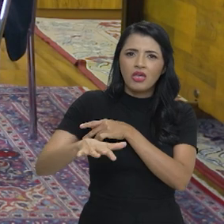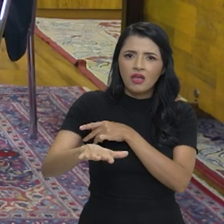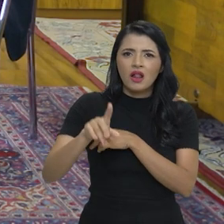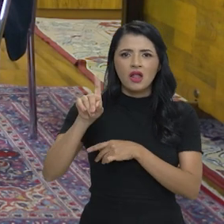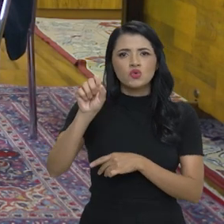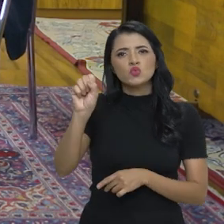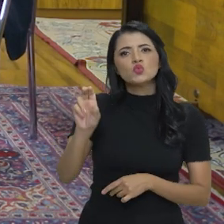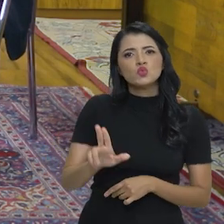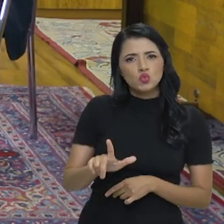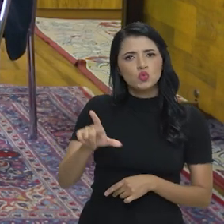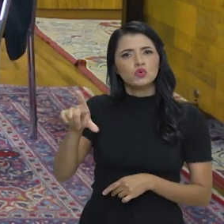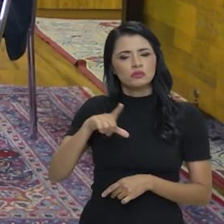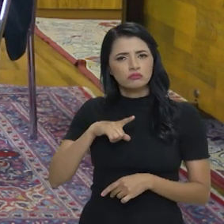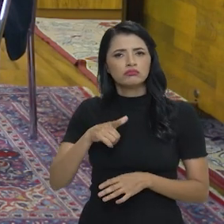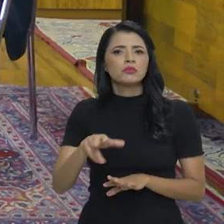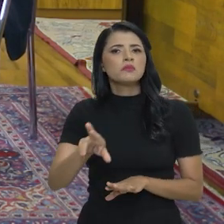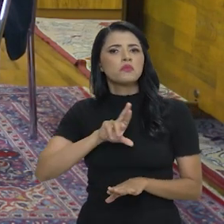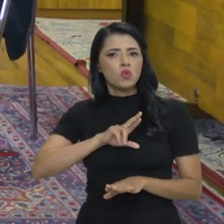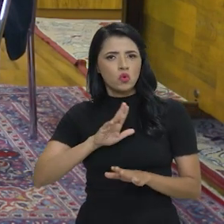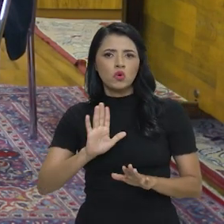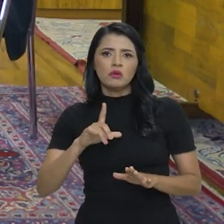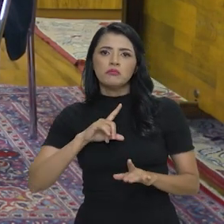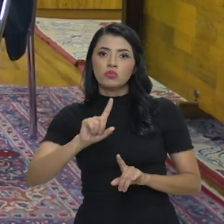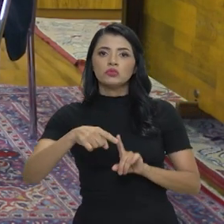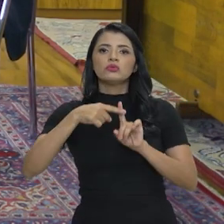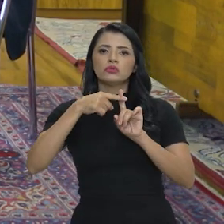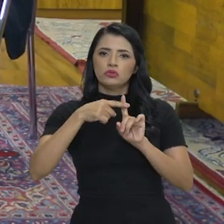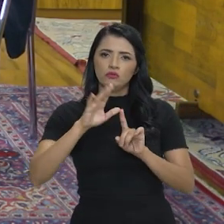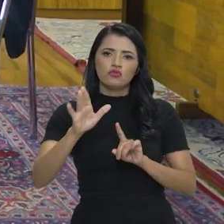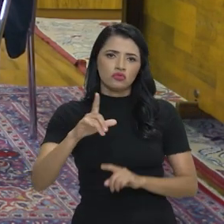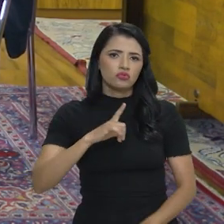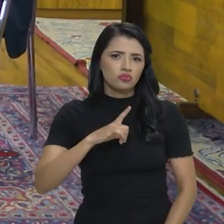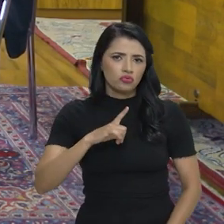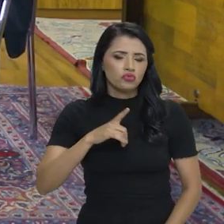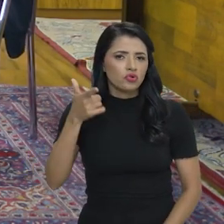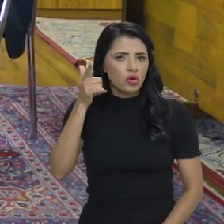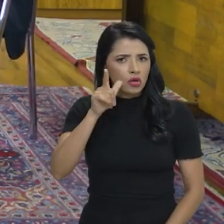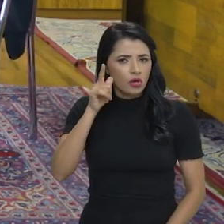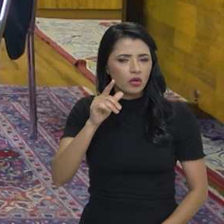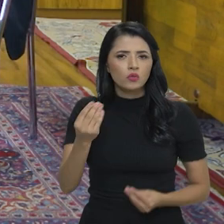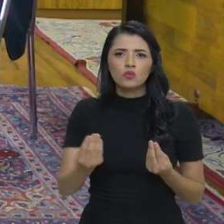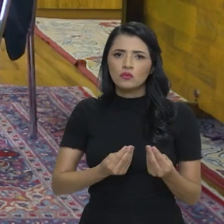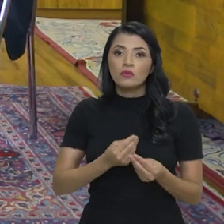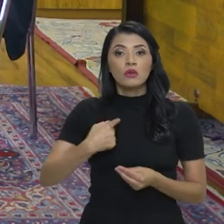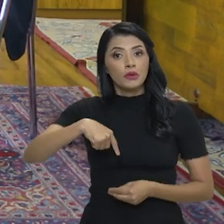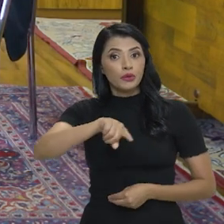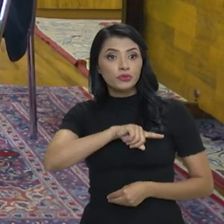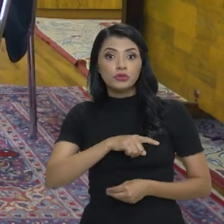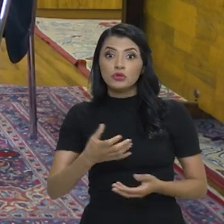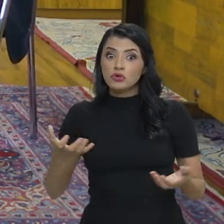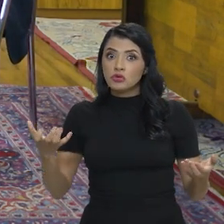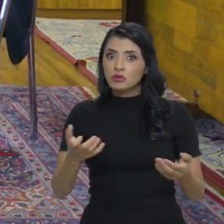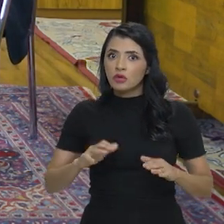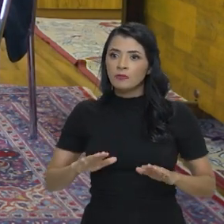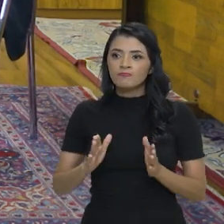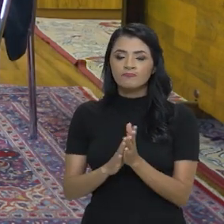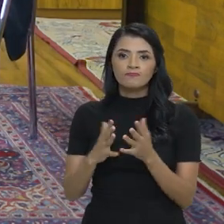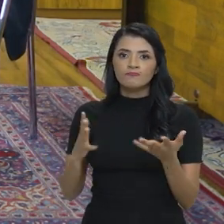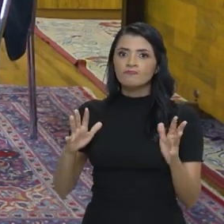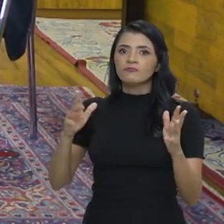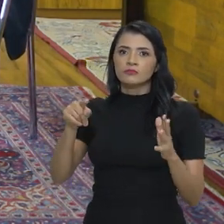Sul, teve resultado já muito positivo em relação a isso, que é isso que nós queremos